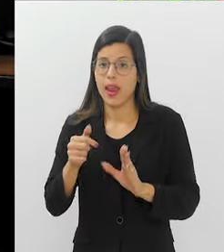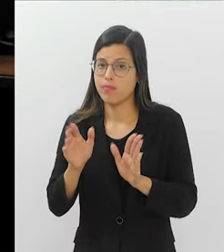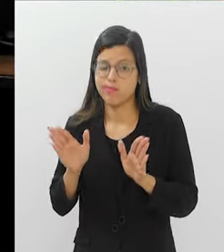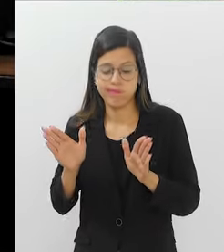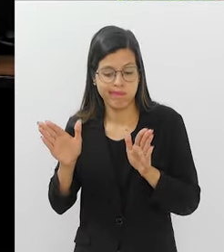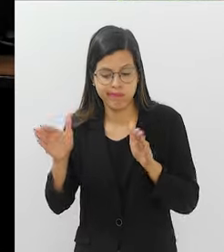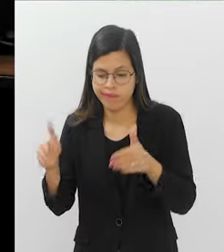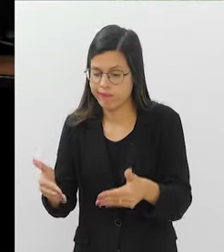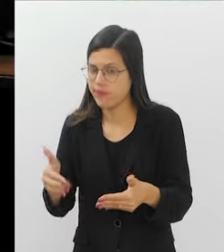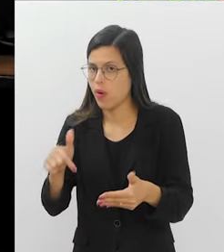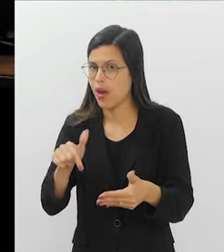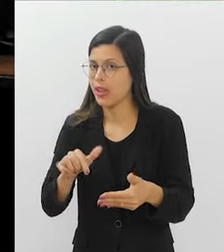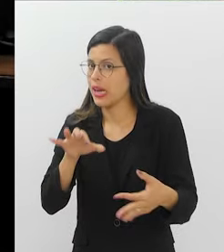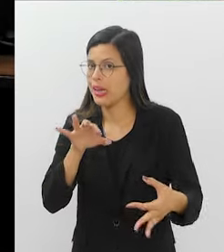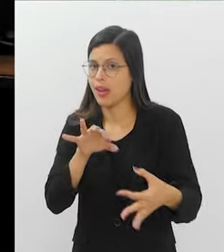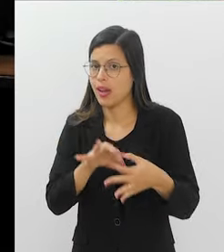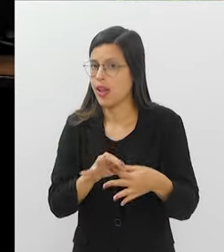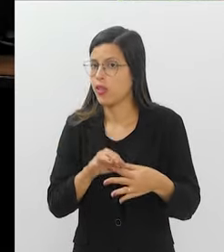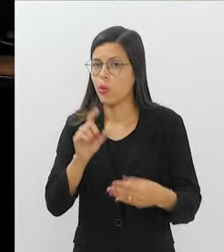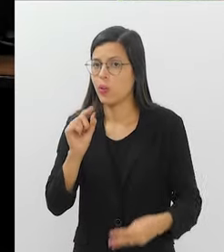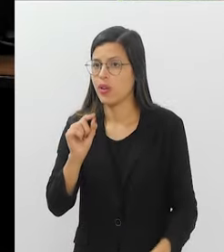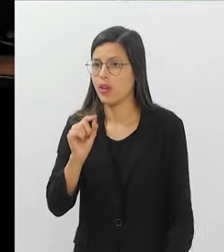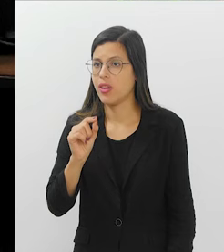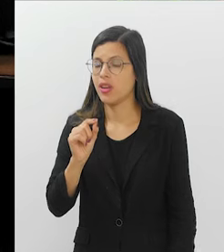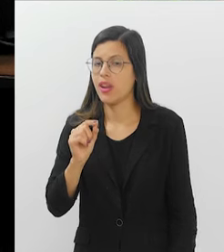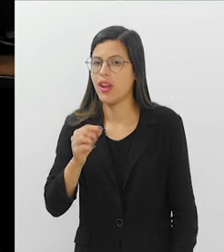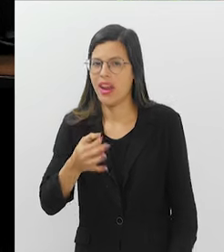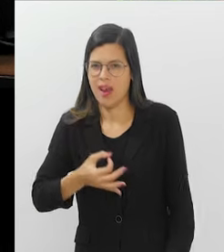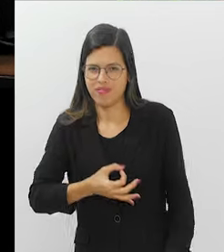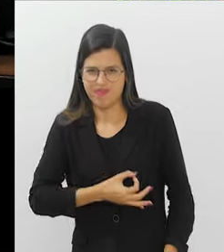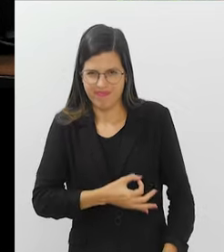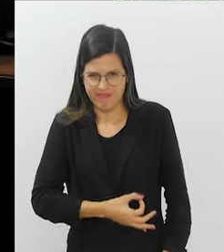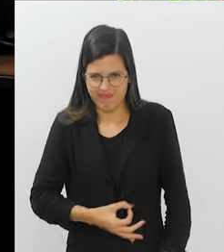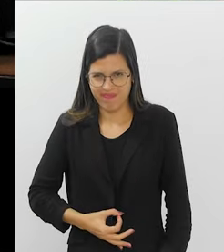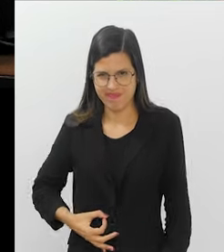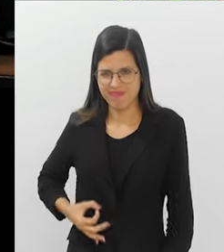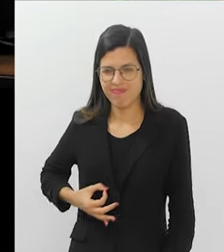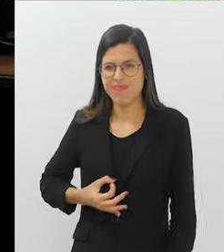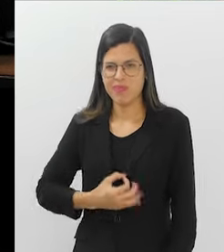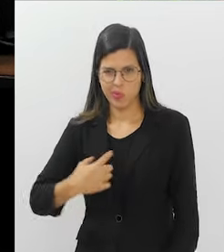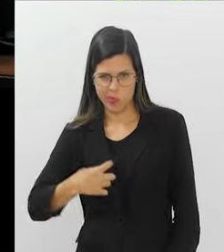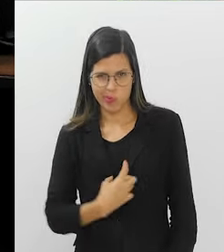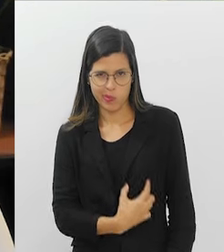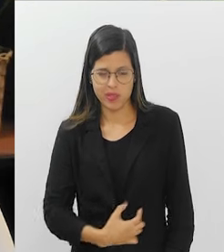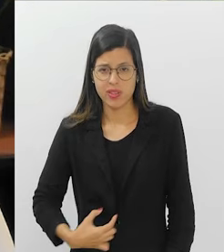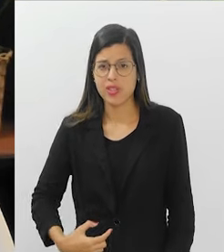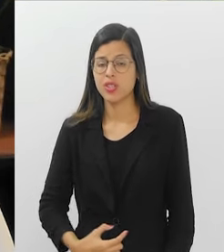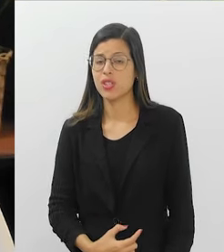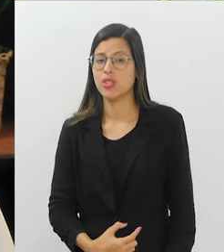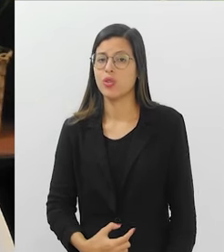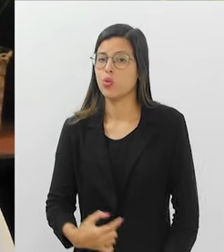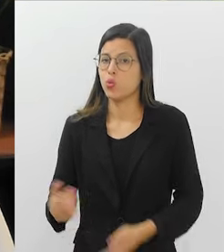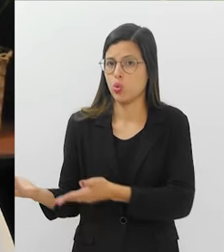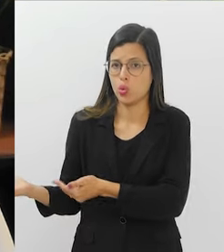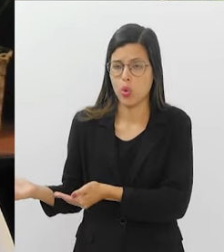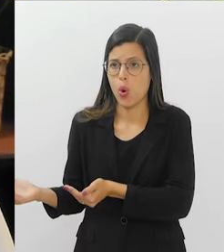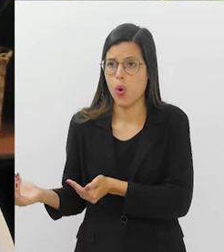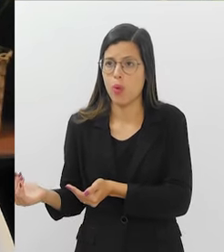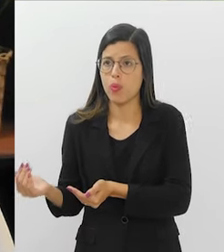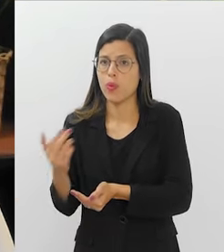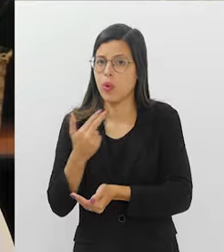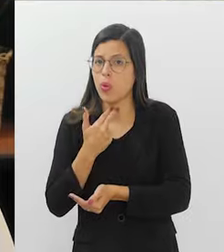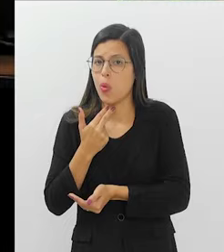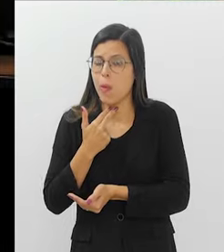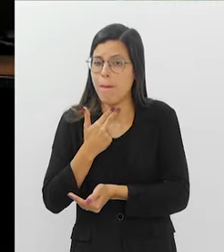peculiar. Está muito relacionada às poliposes juvenis, né? Então, assim, não